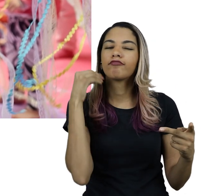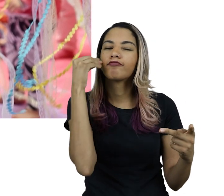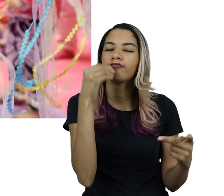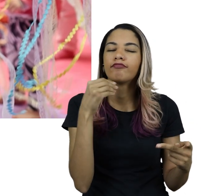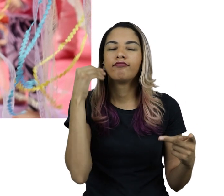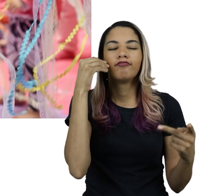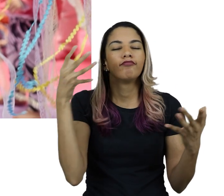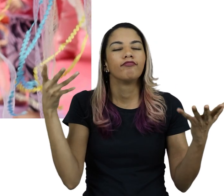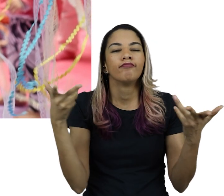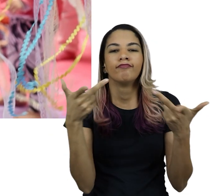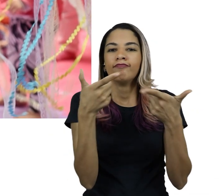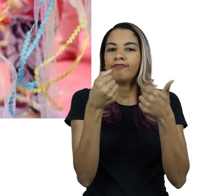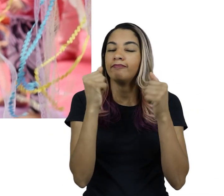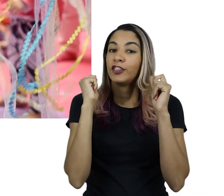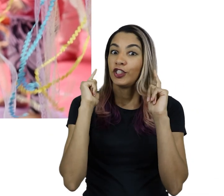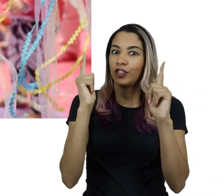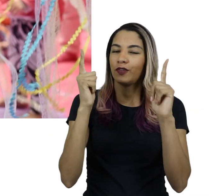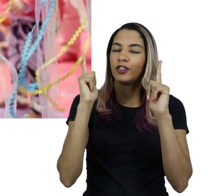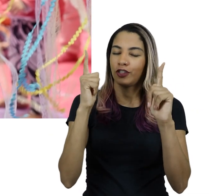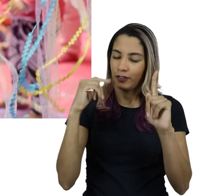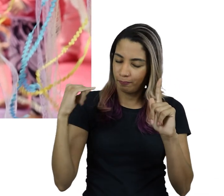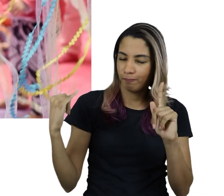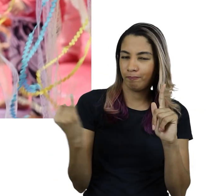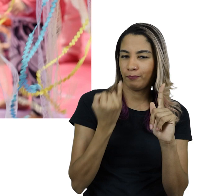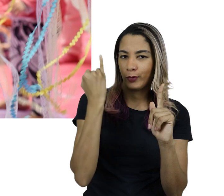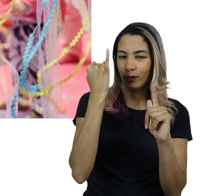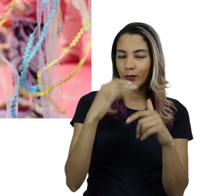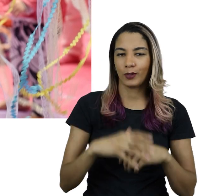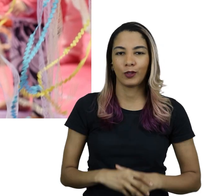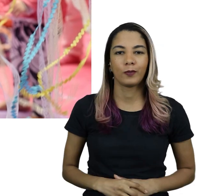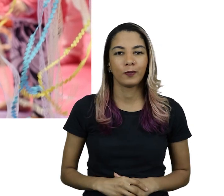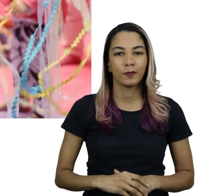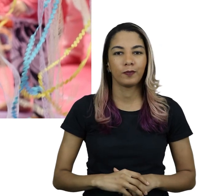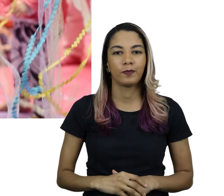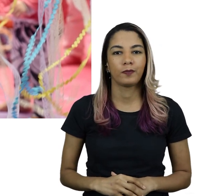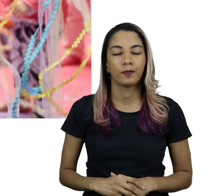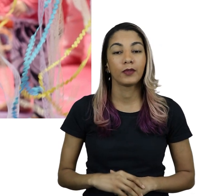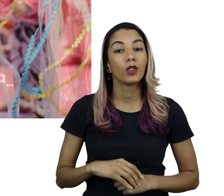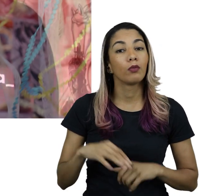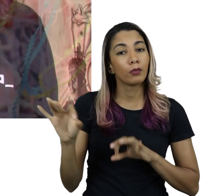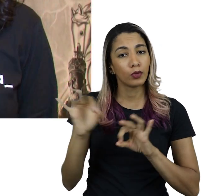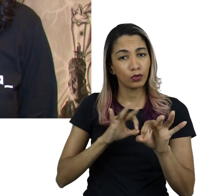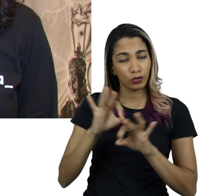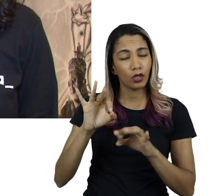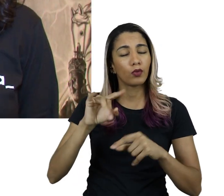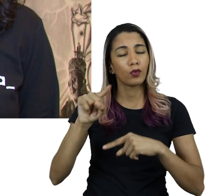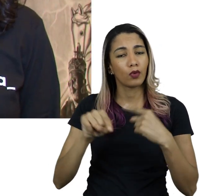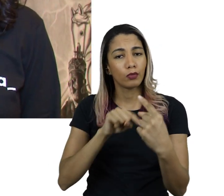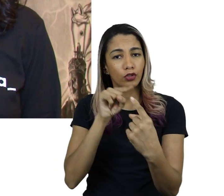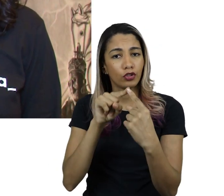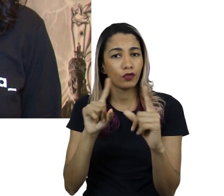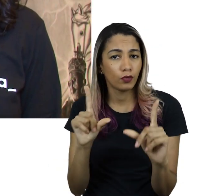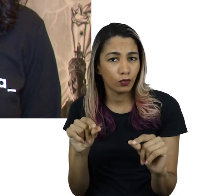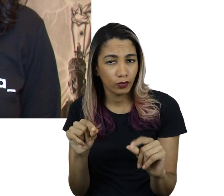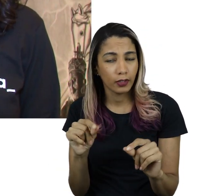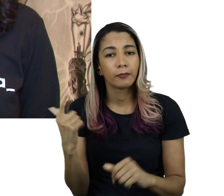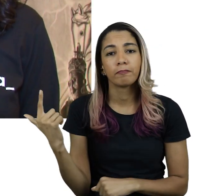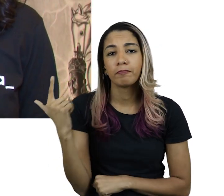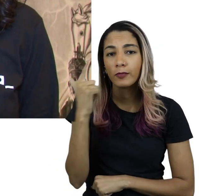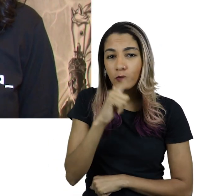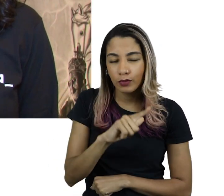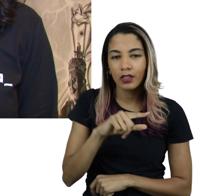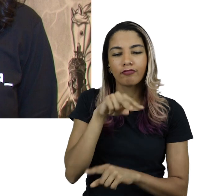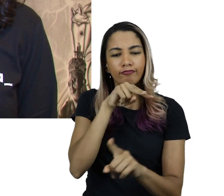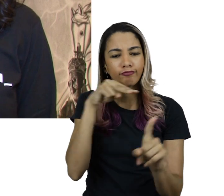museu numa experiência vivencial, divertida e significativa. O projeto ainda tem como objetivos